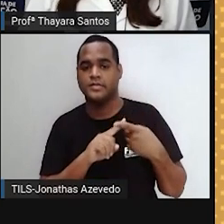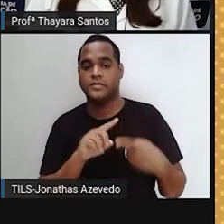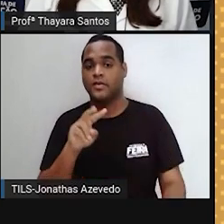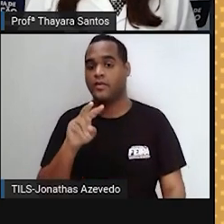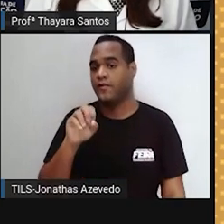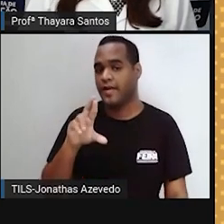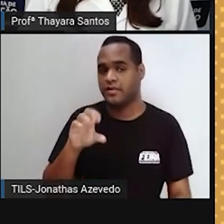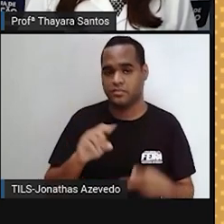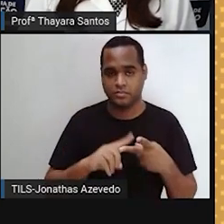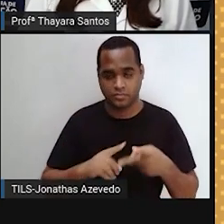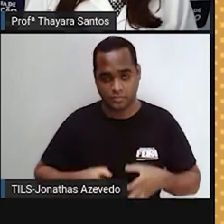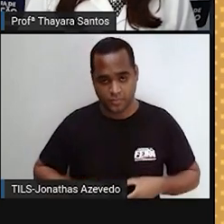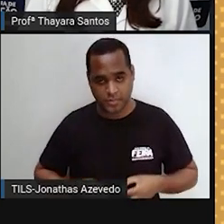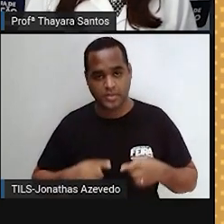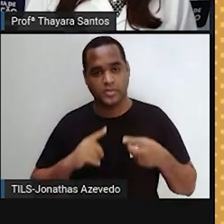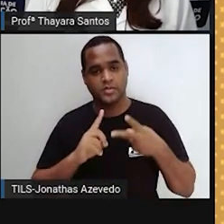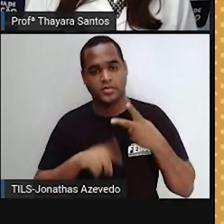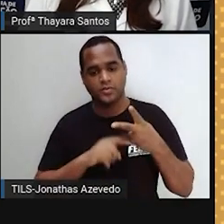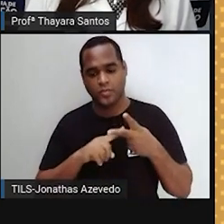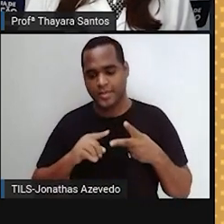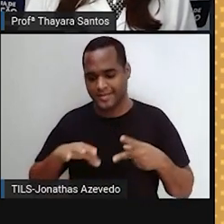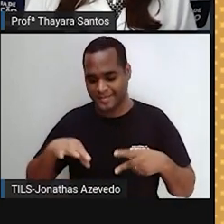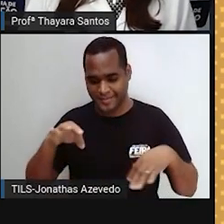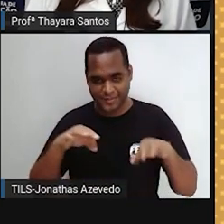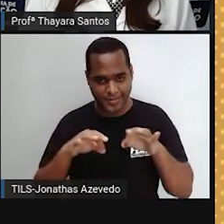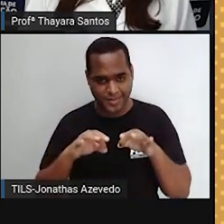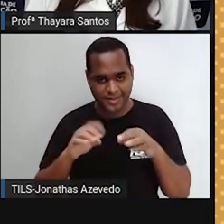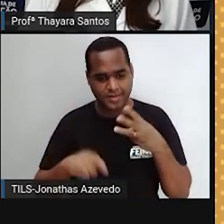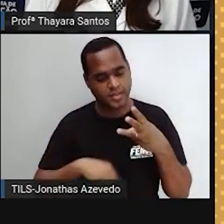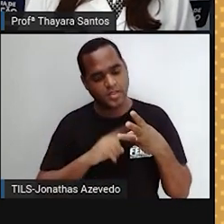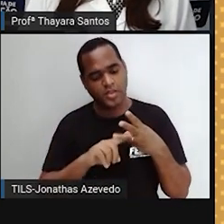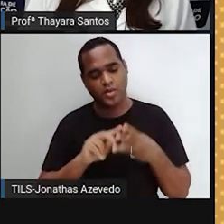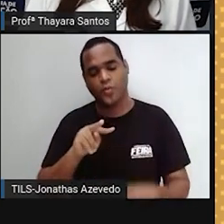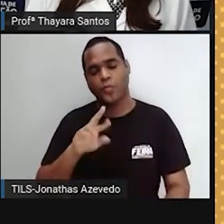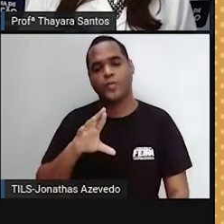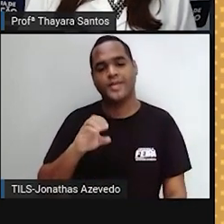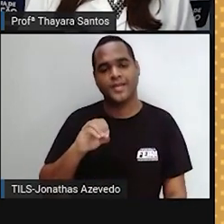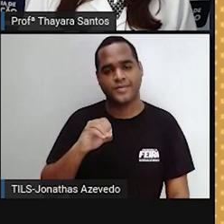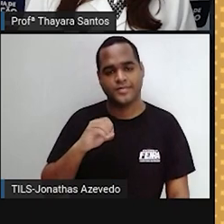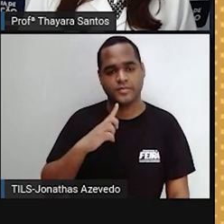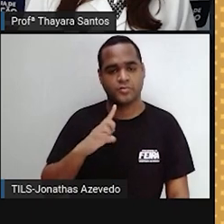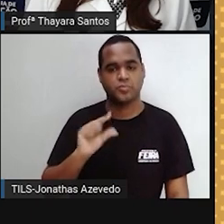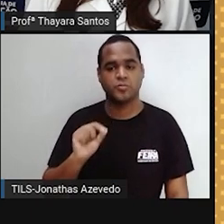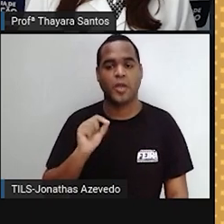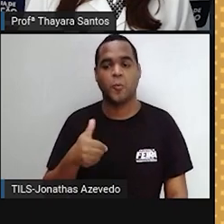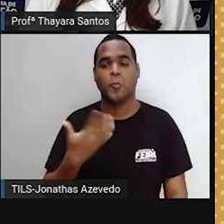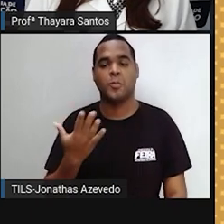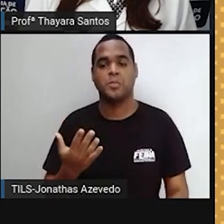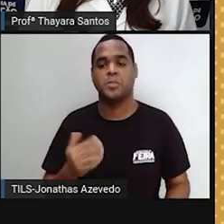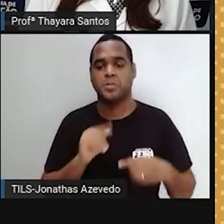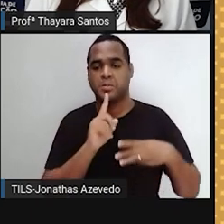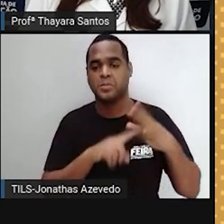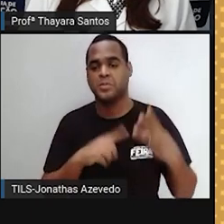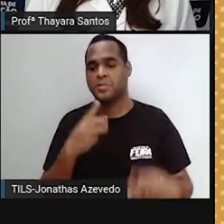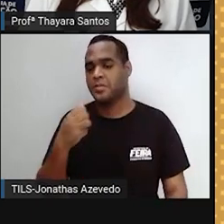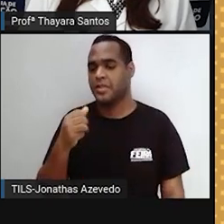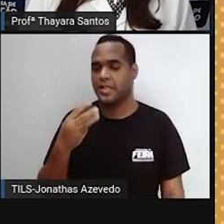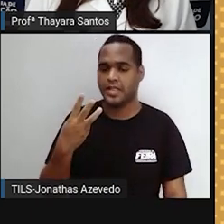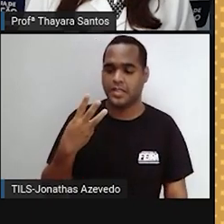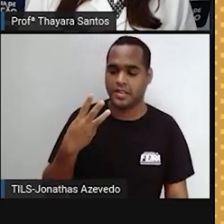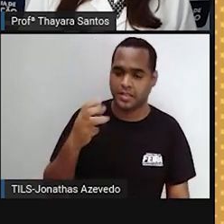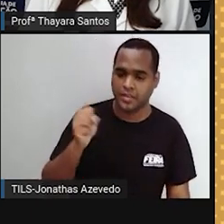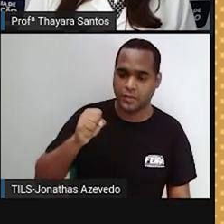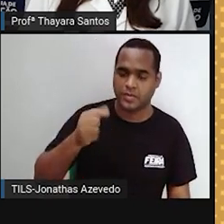A, ovário. Letra B, tubas uterinas. Ou letra C, útero. 13 segundos.